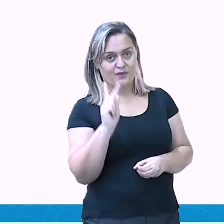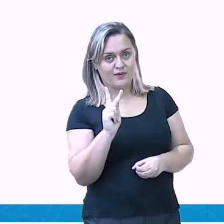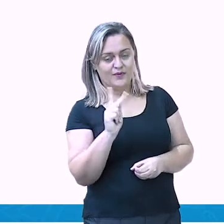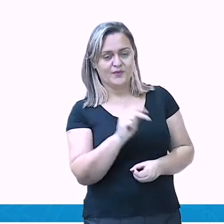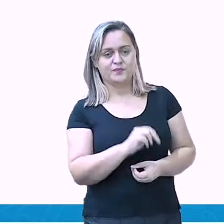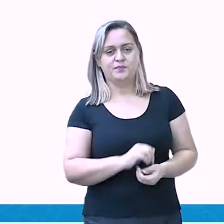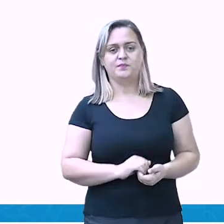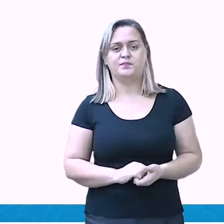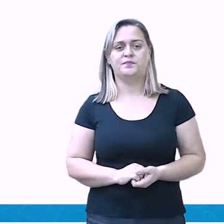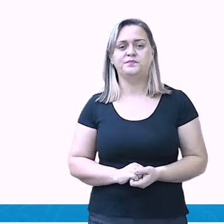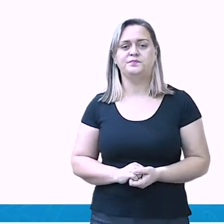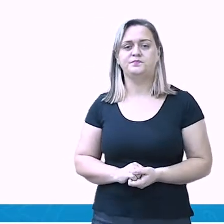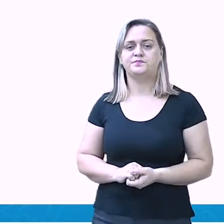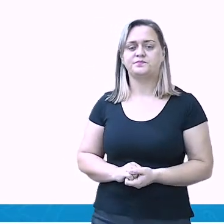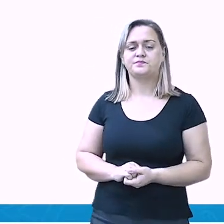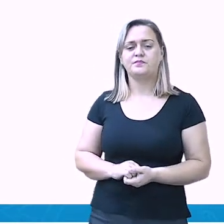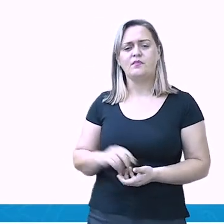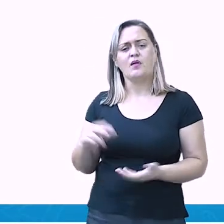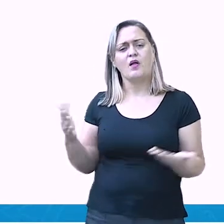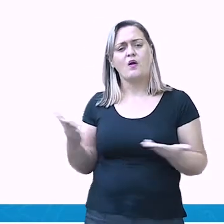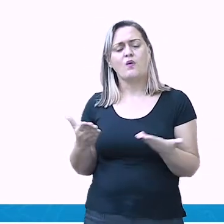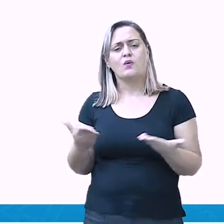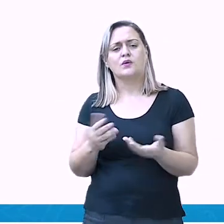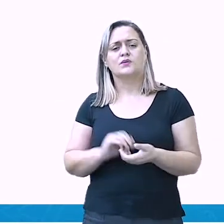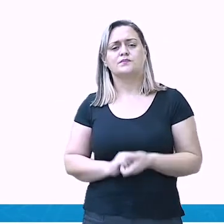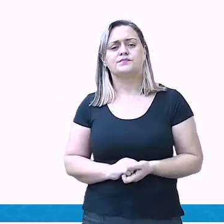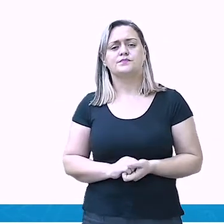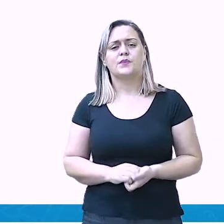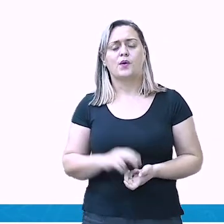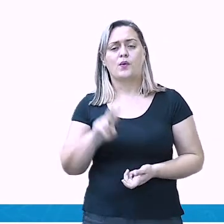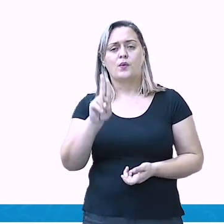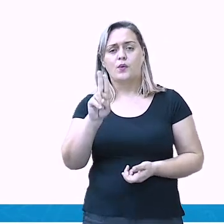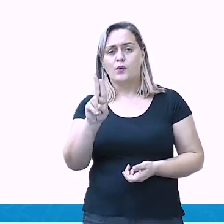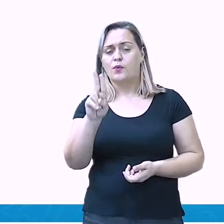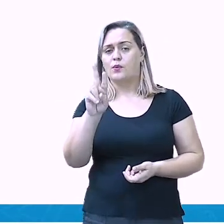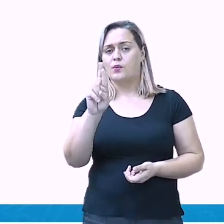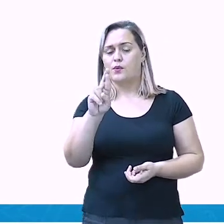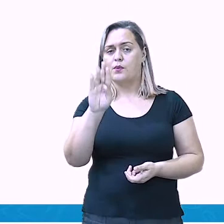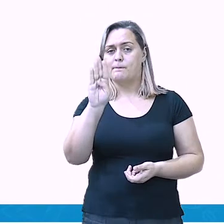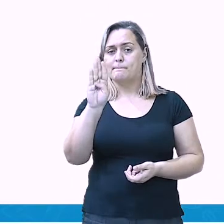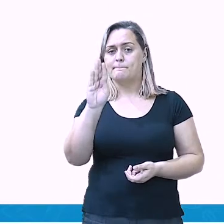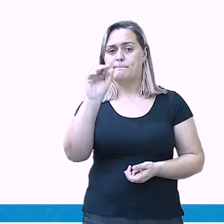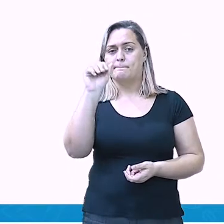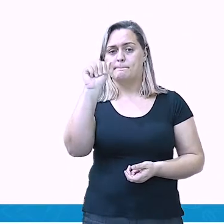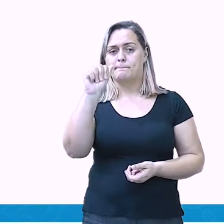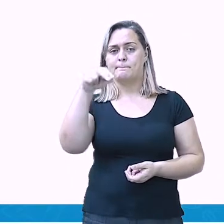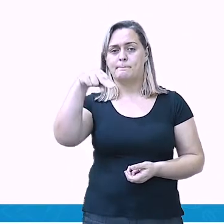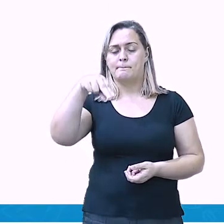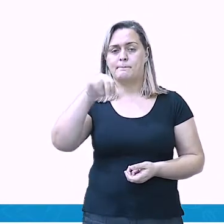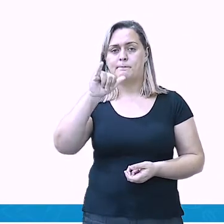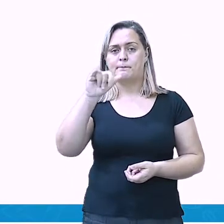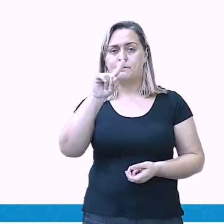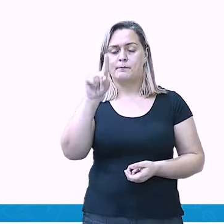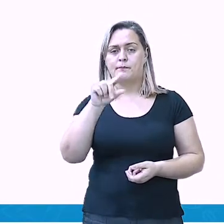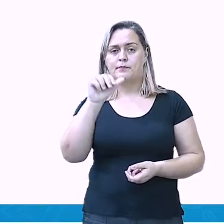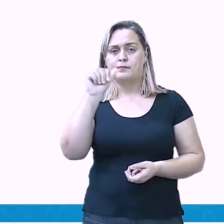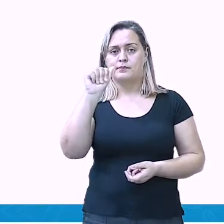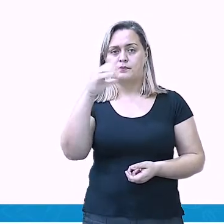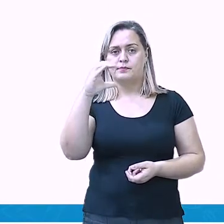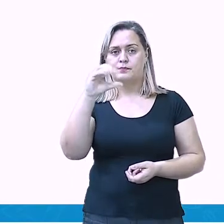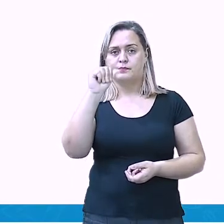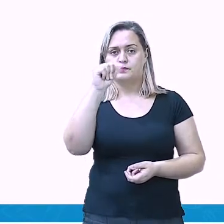Urbanização. Os gráficos a seguir apresentam dados sobre a população brasileira. Observe-se.